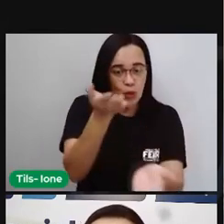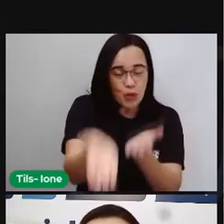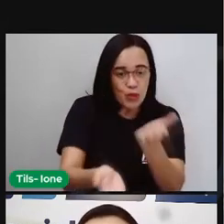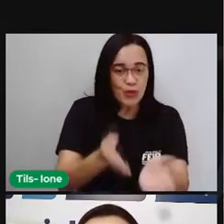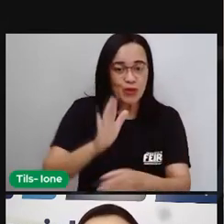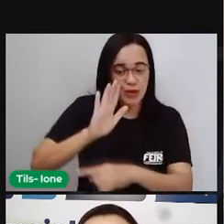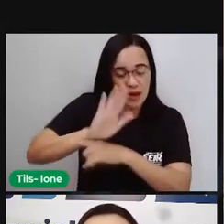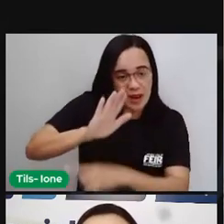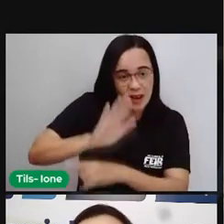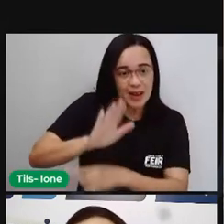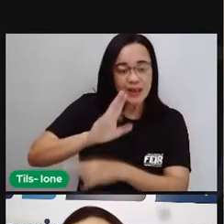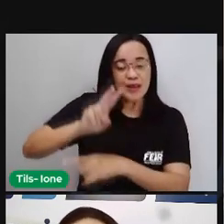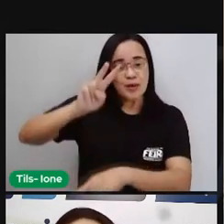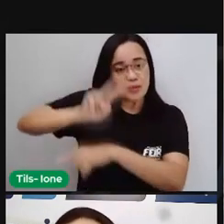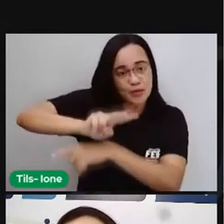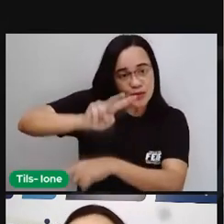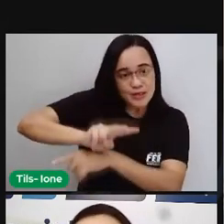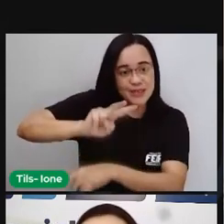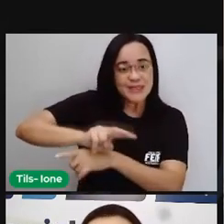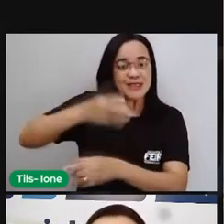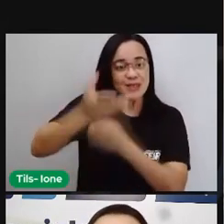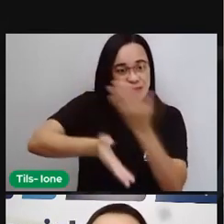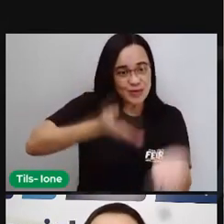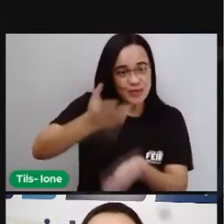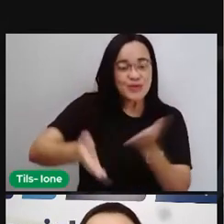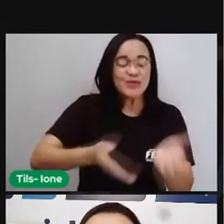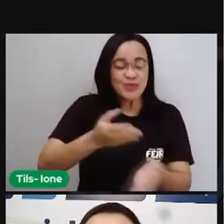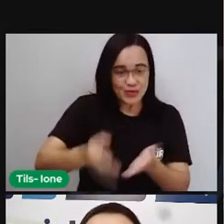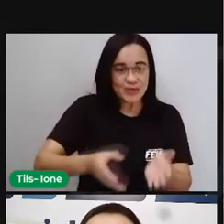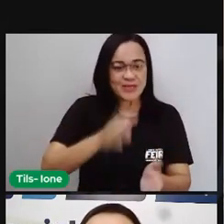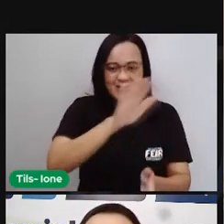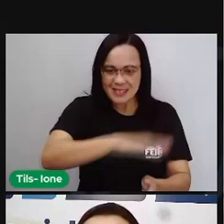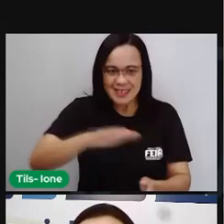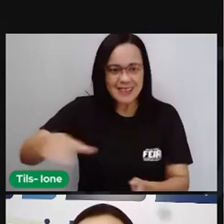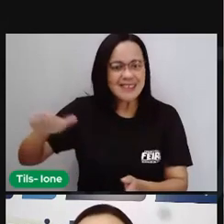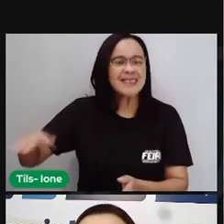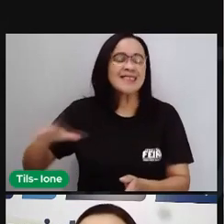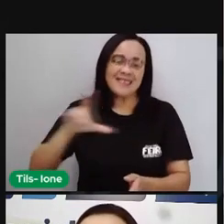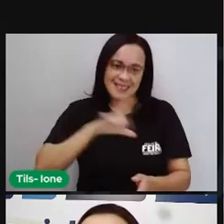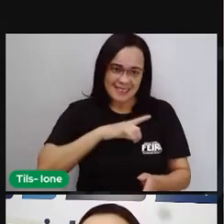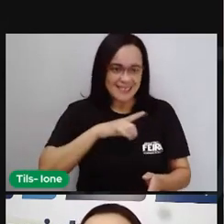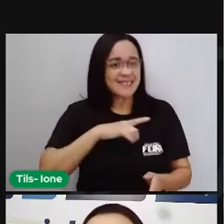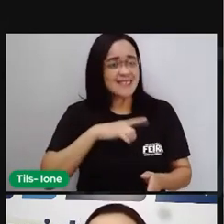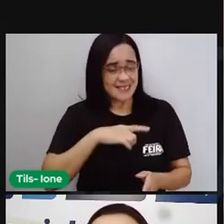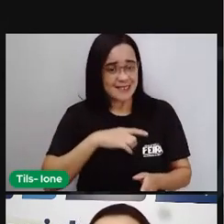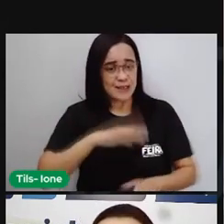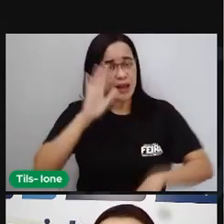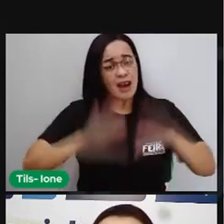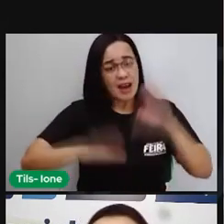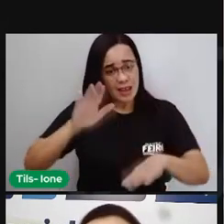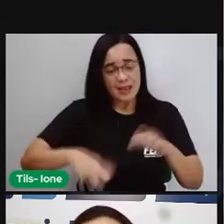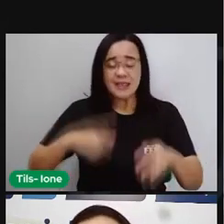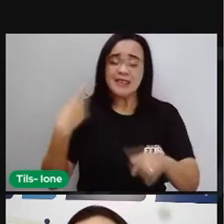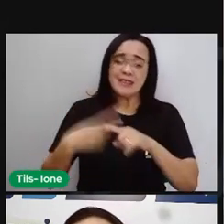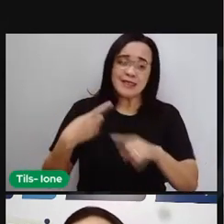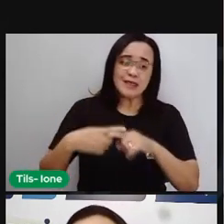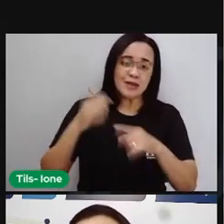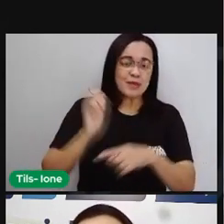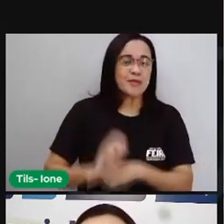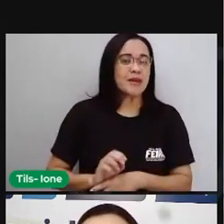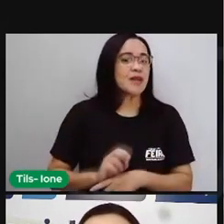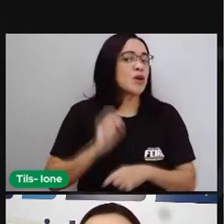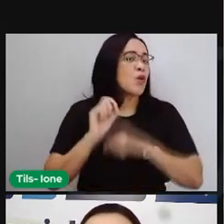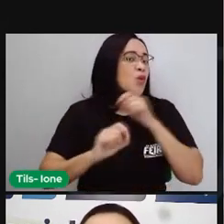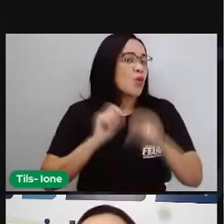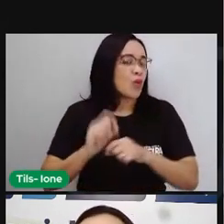adulto, não é? Que vai ter aí sua profissão, seu trabalho, vai estudar. Às vezes, também como auxiliares, né? Ajudando aí